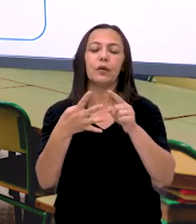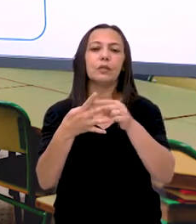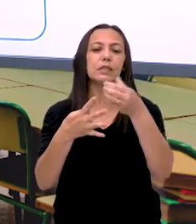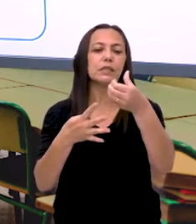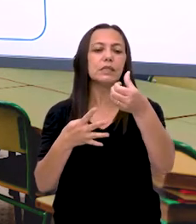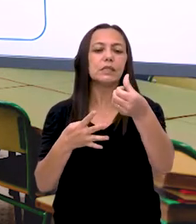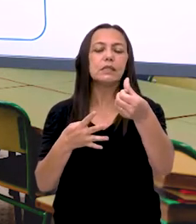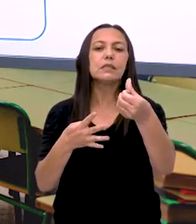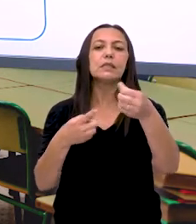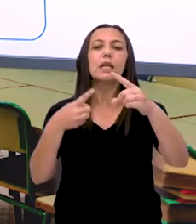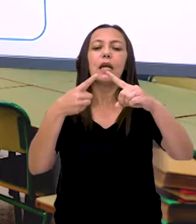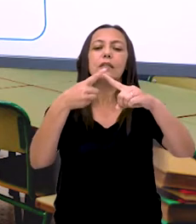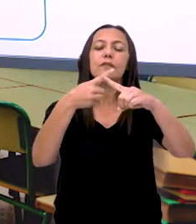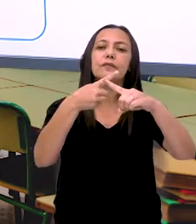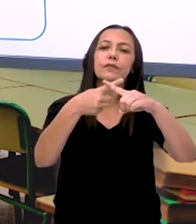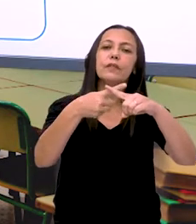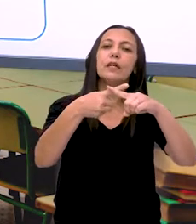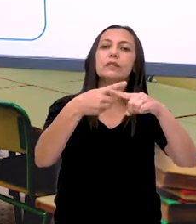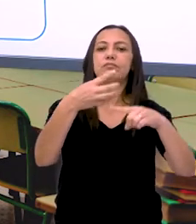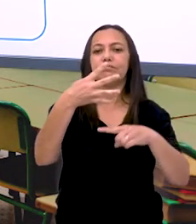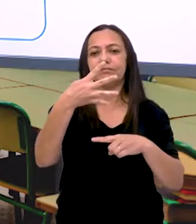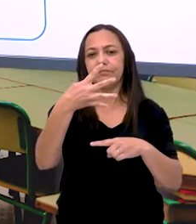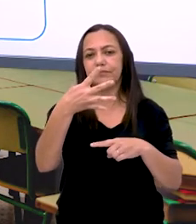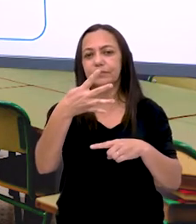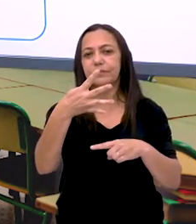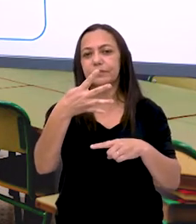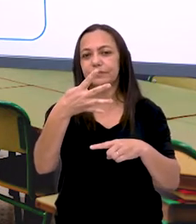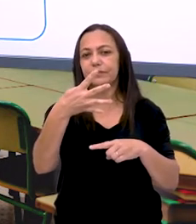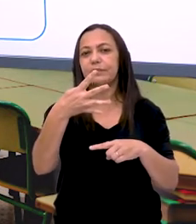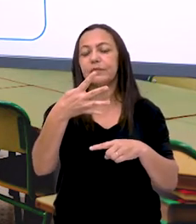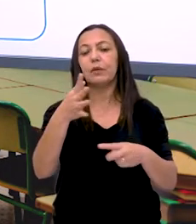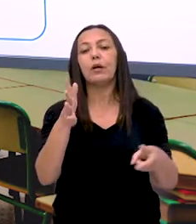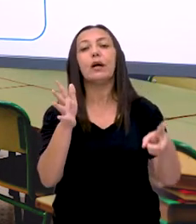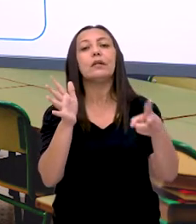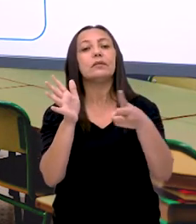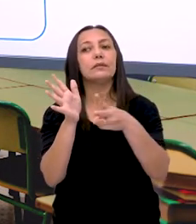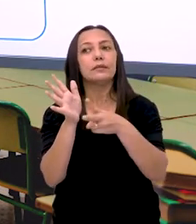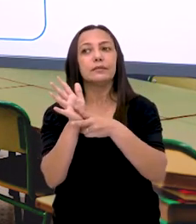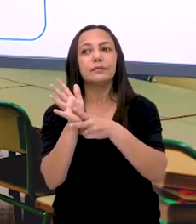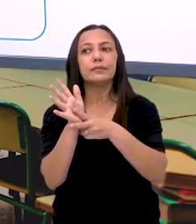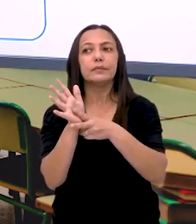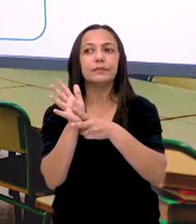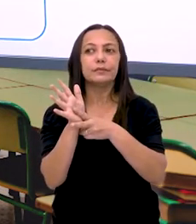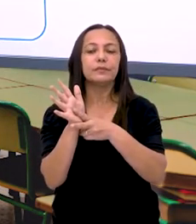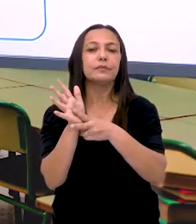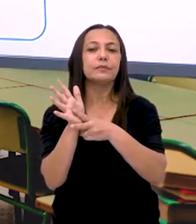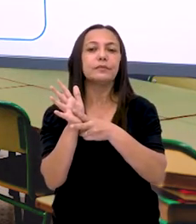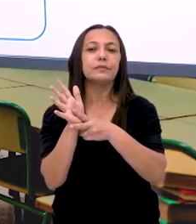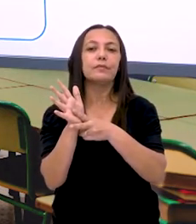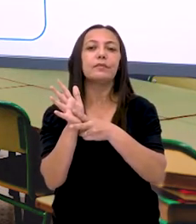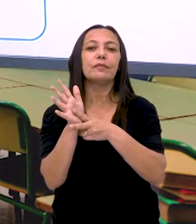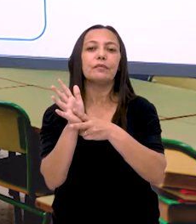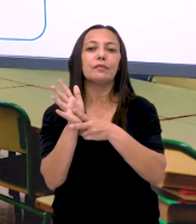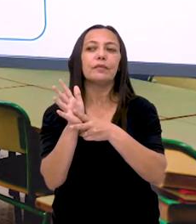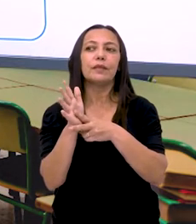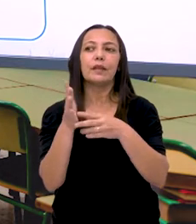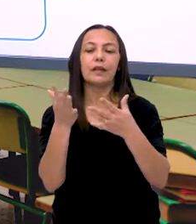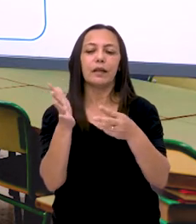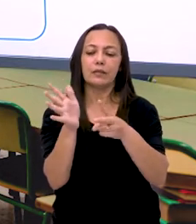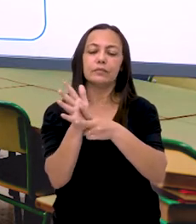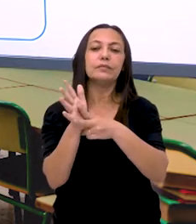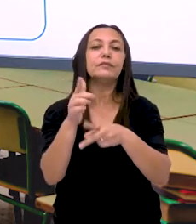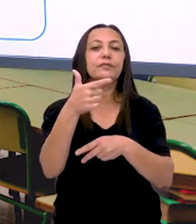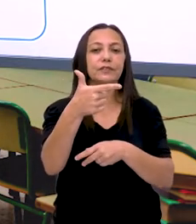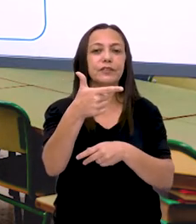Valor da entrega vezes a quantidade de entregas. Seis vezes. Quatro vezes os